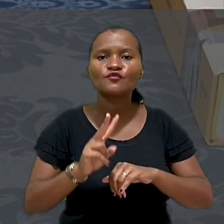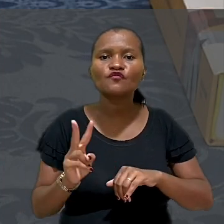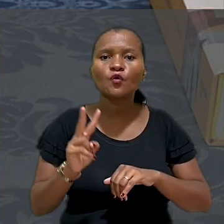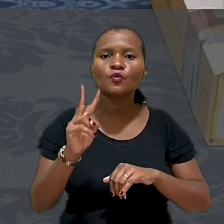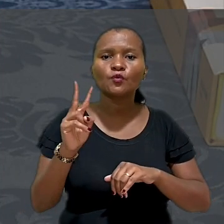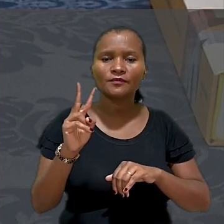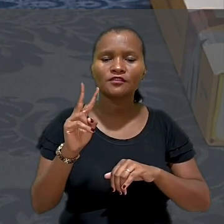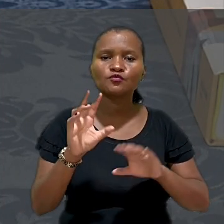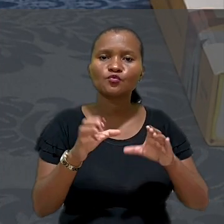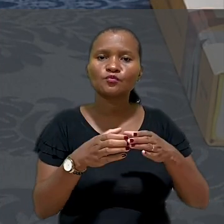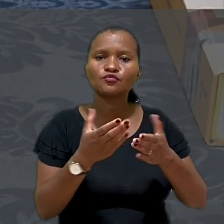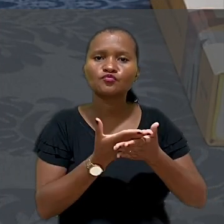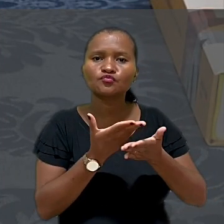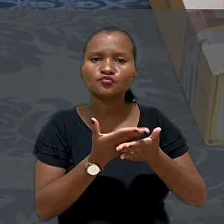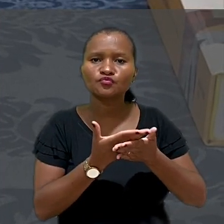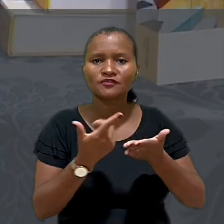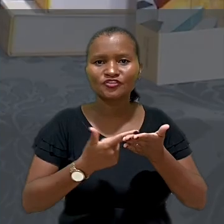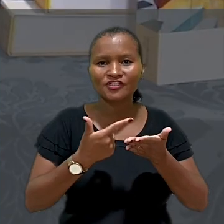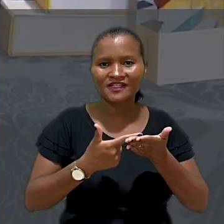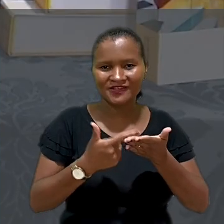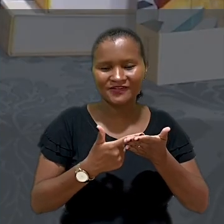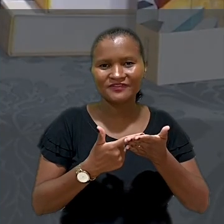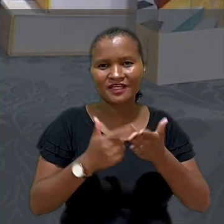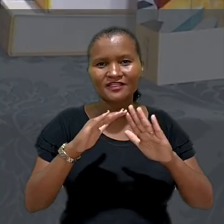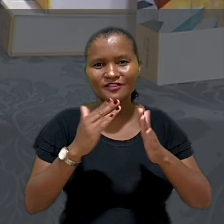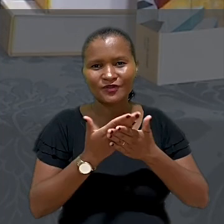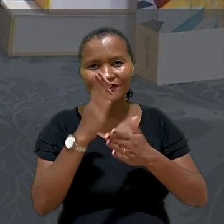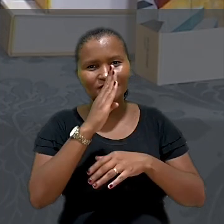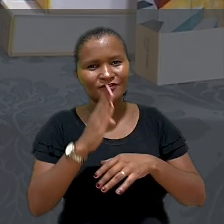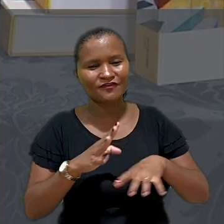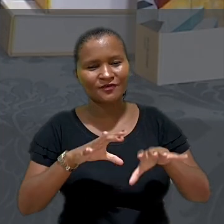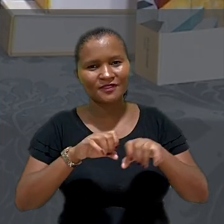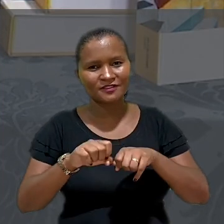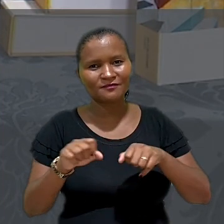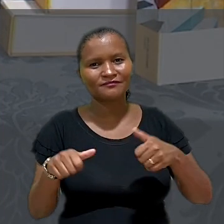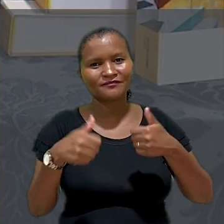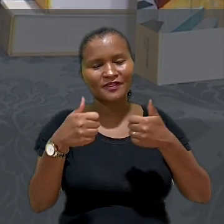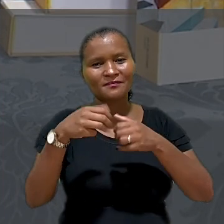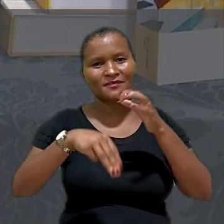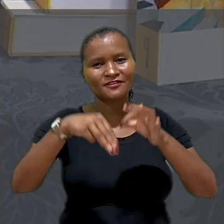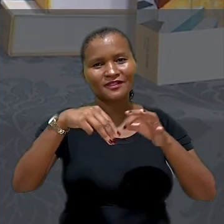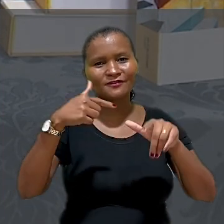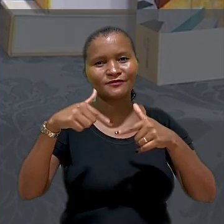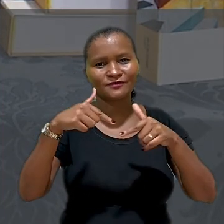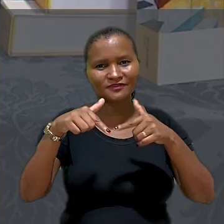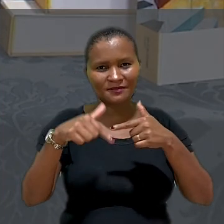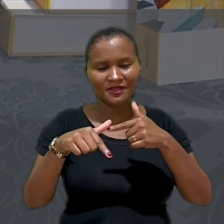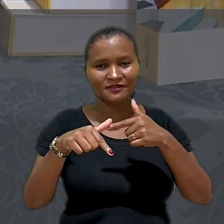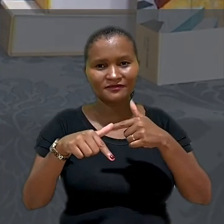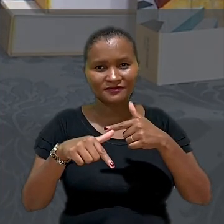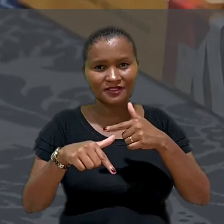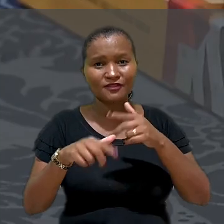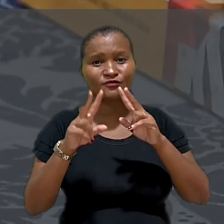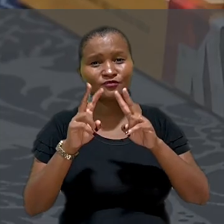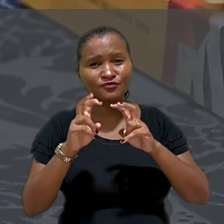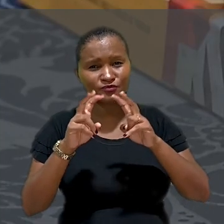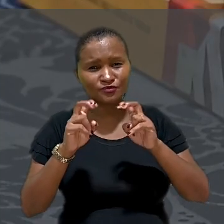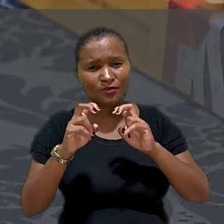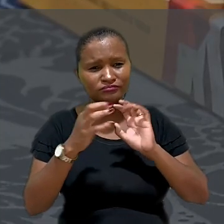coleção de estudos da Escola Nacional de Formação e Aperfeiçoamento de Magistrados do Trabalho, a Enamate, sobre a